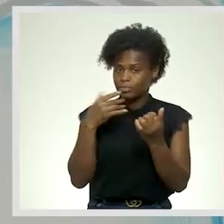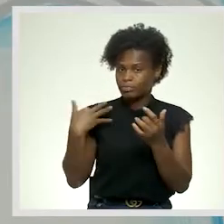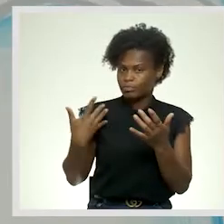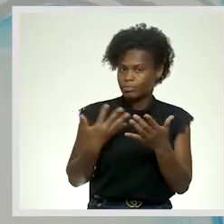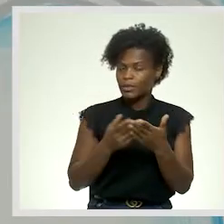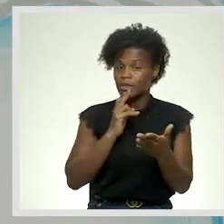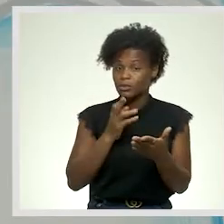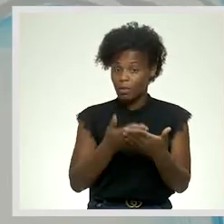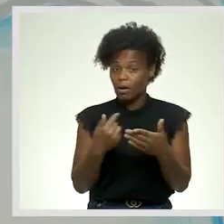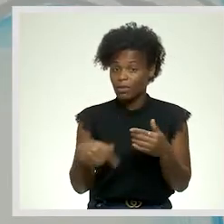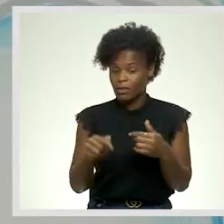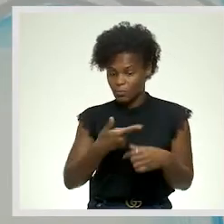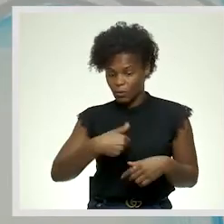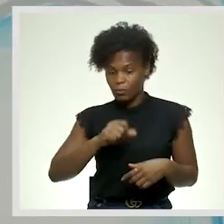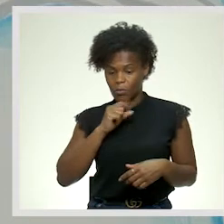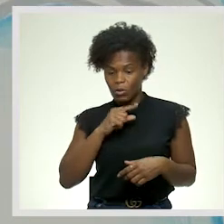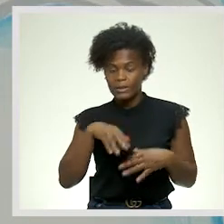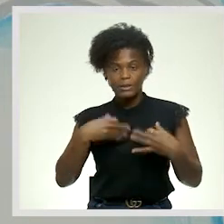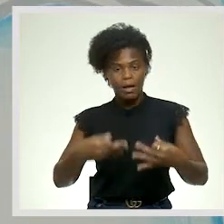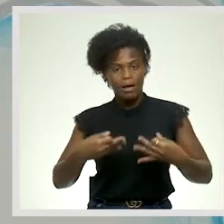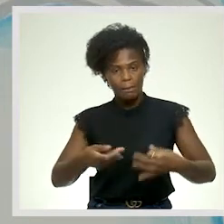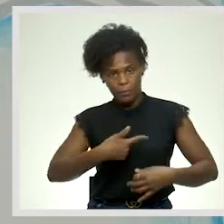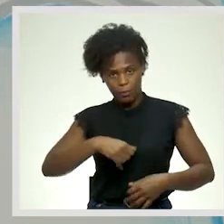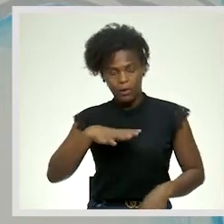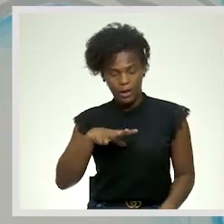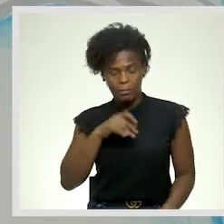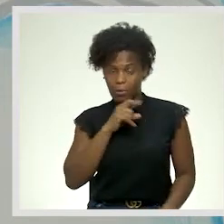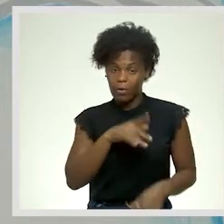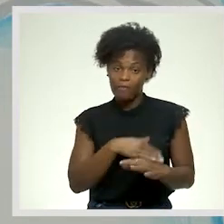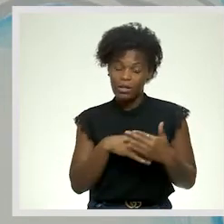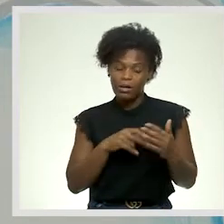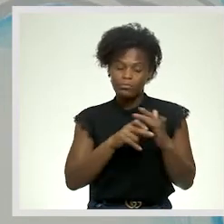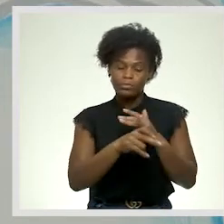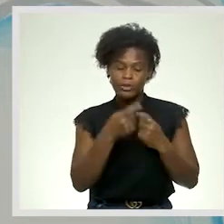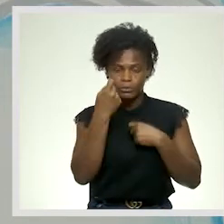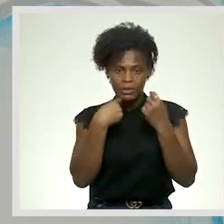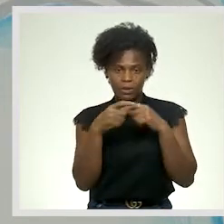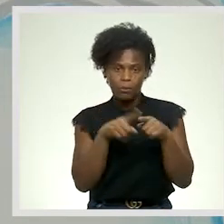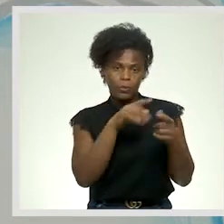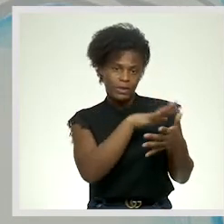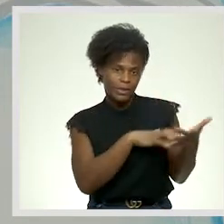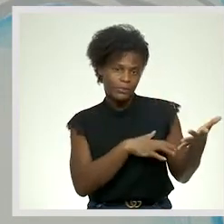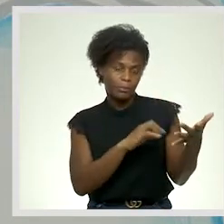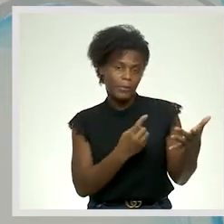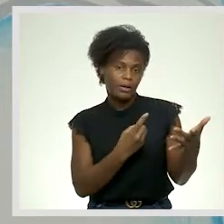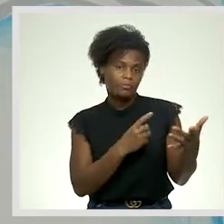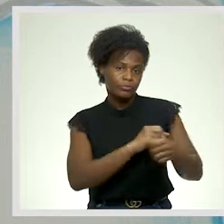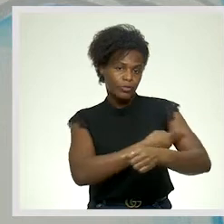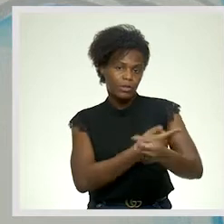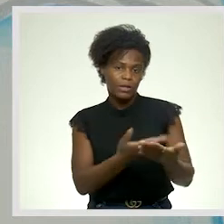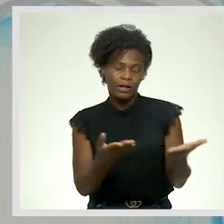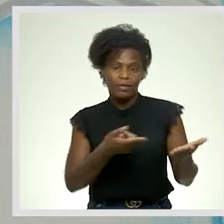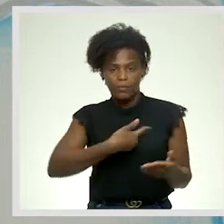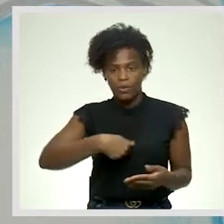respostas, nós podemos fazer sempre que quisermos recorrer às expressões do texto para reforçar as